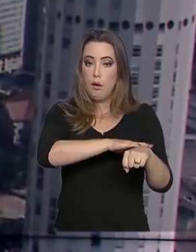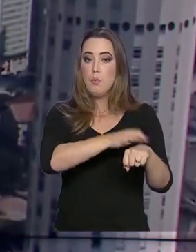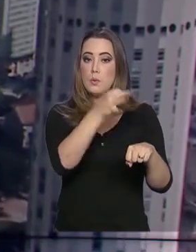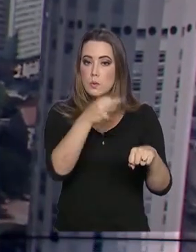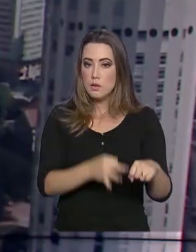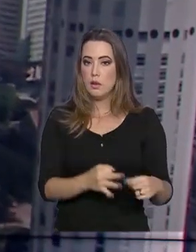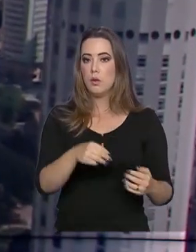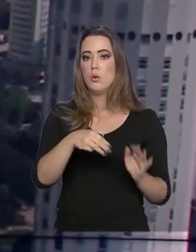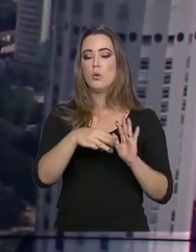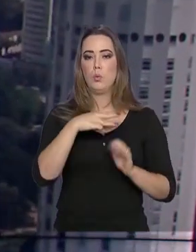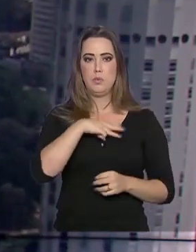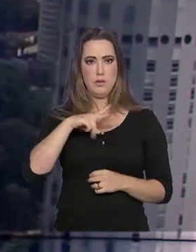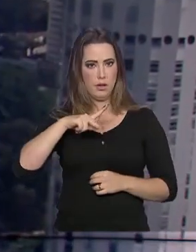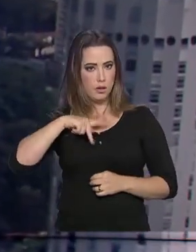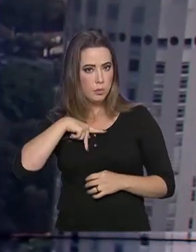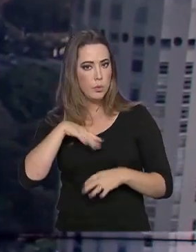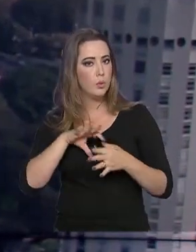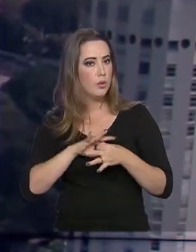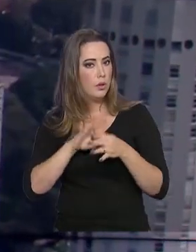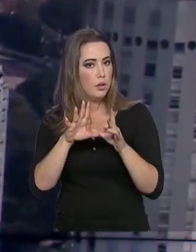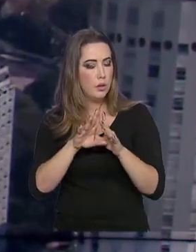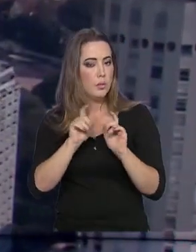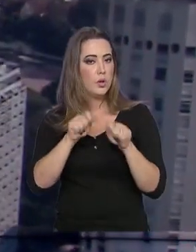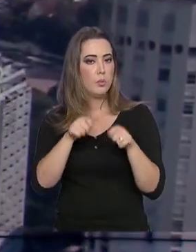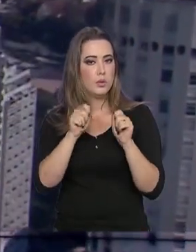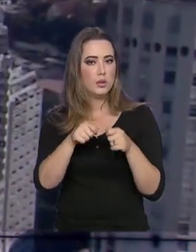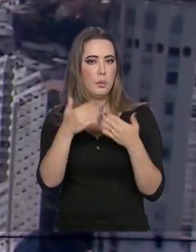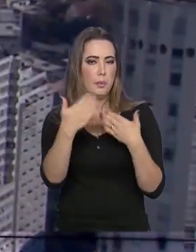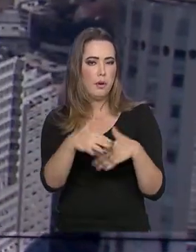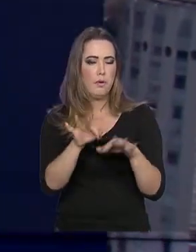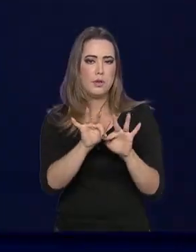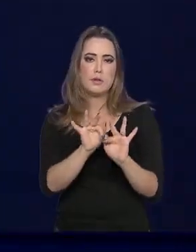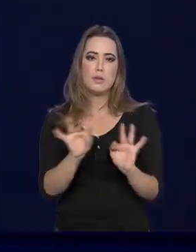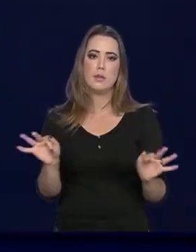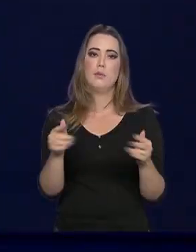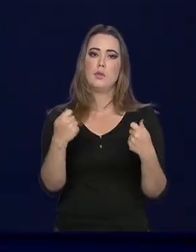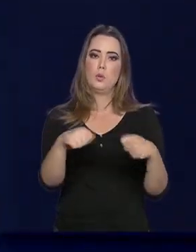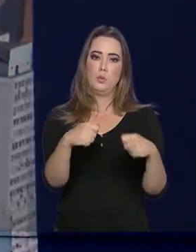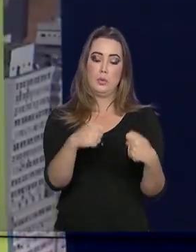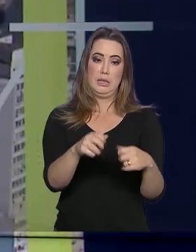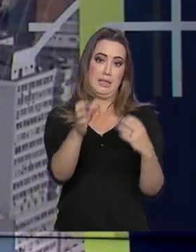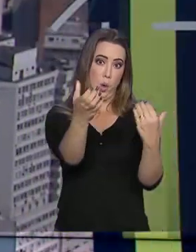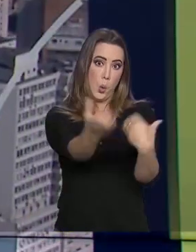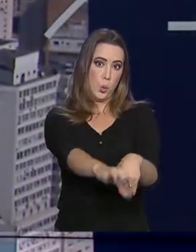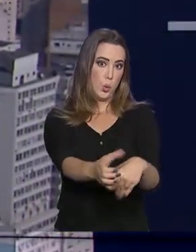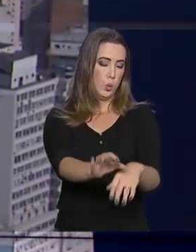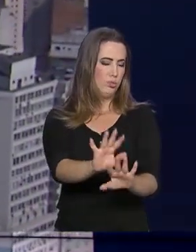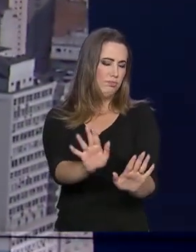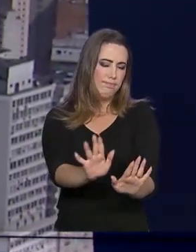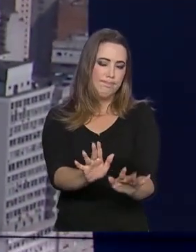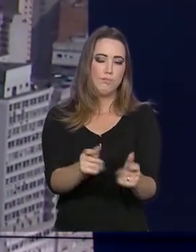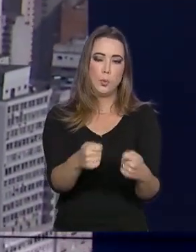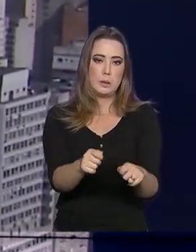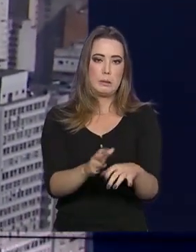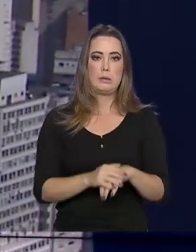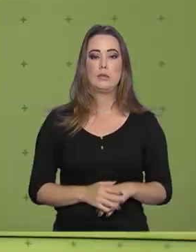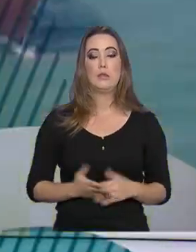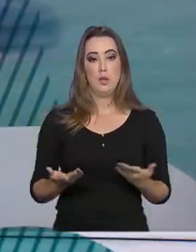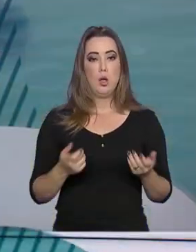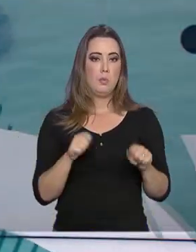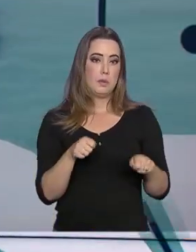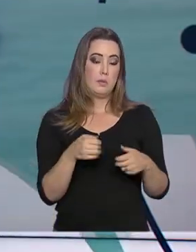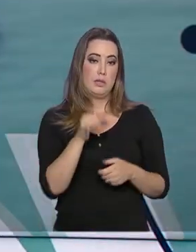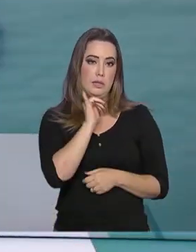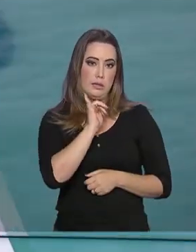prevê recrutamento por processo seletivo simplificado, dispensando a realização de concurso público. A medida permite, por